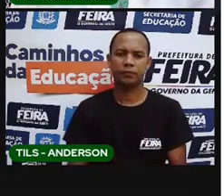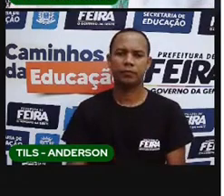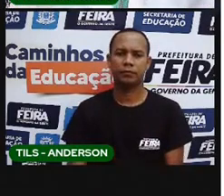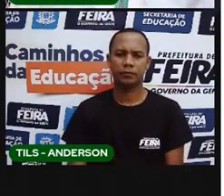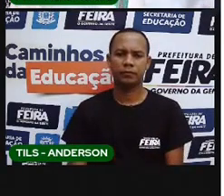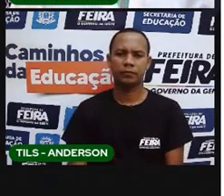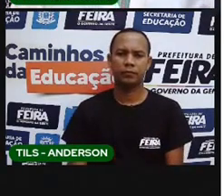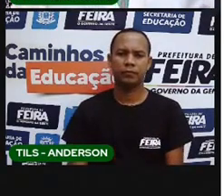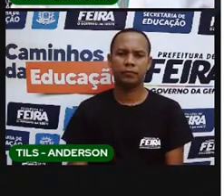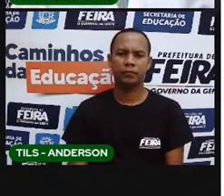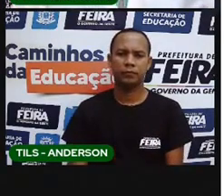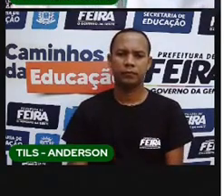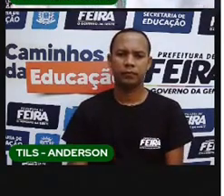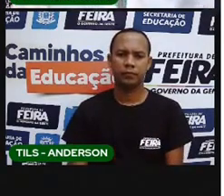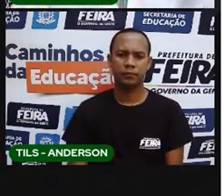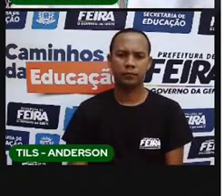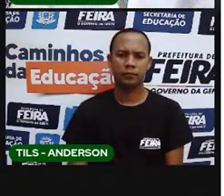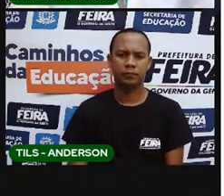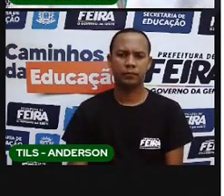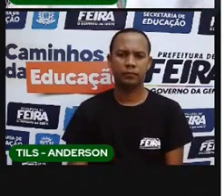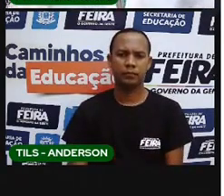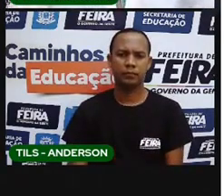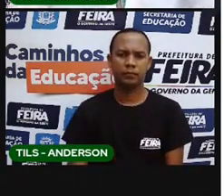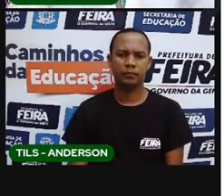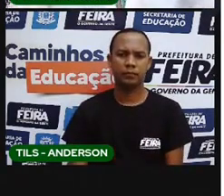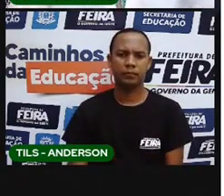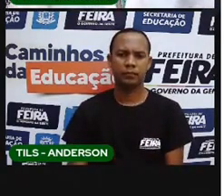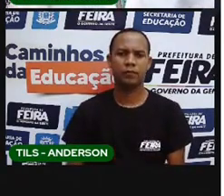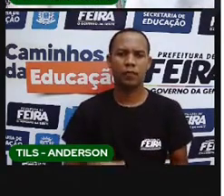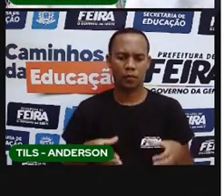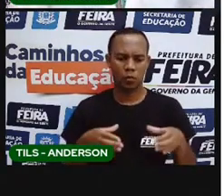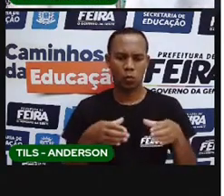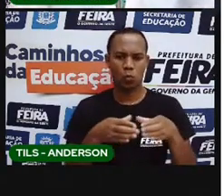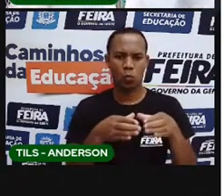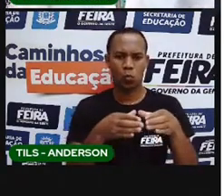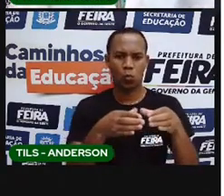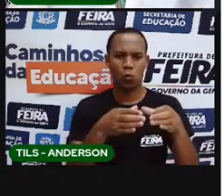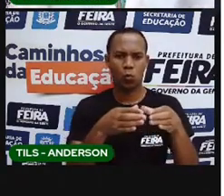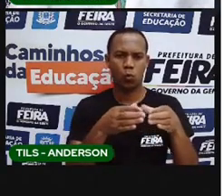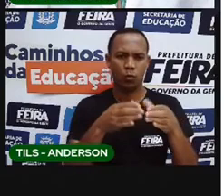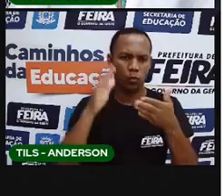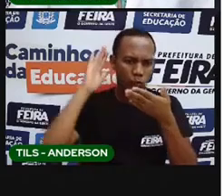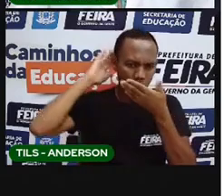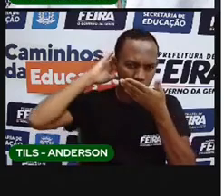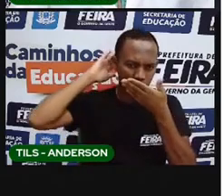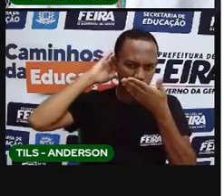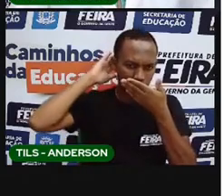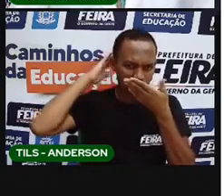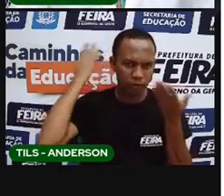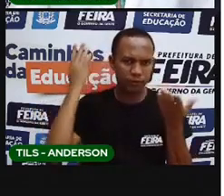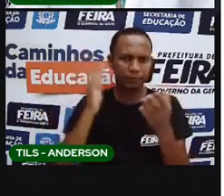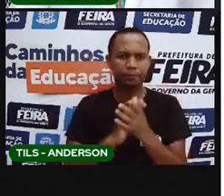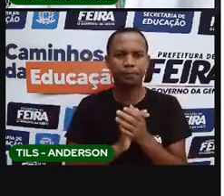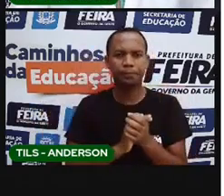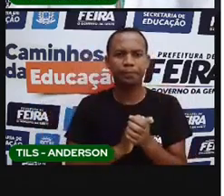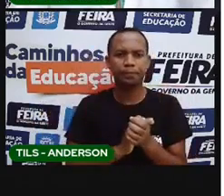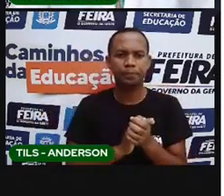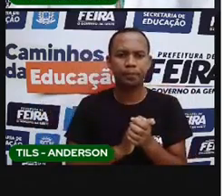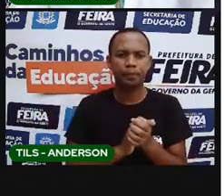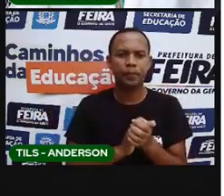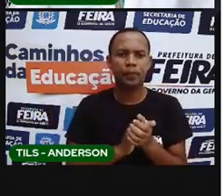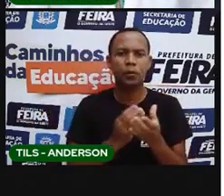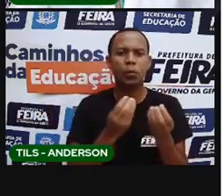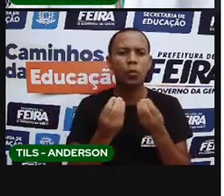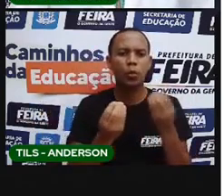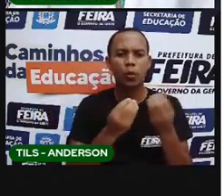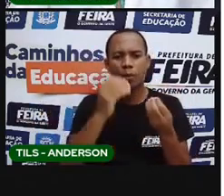Certo? Então, vamos lá. População indígena no Brasil, né? E aí? Olá, criançada. Vamos aprender